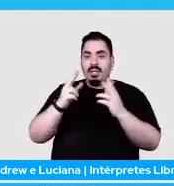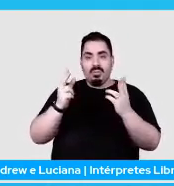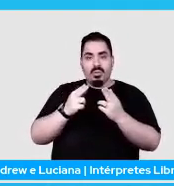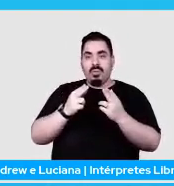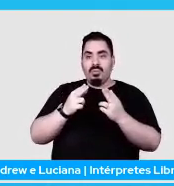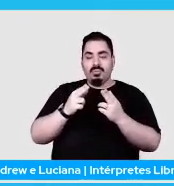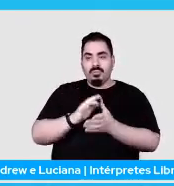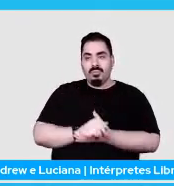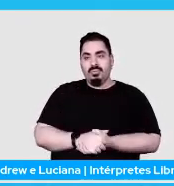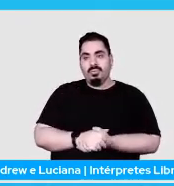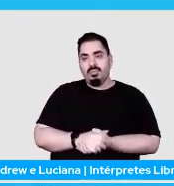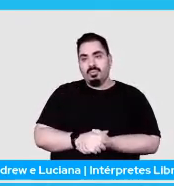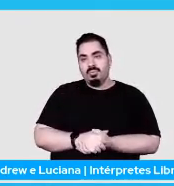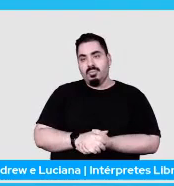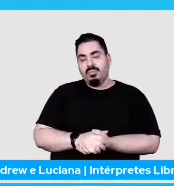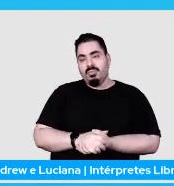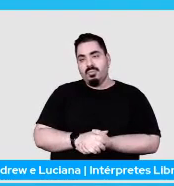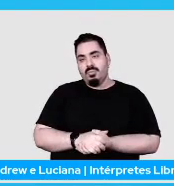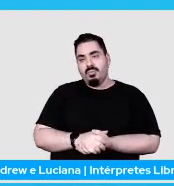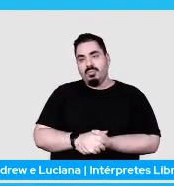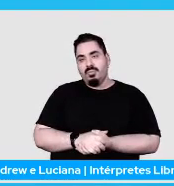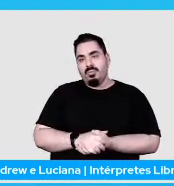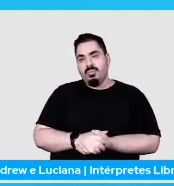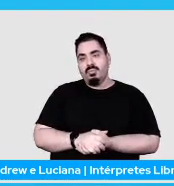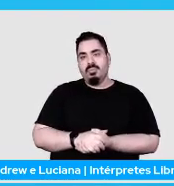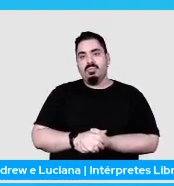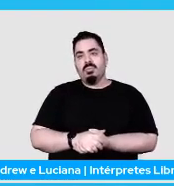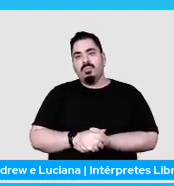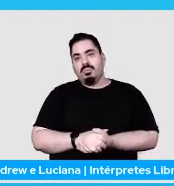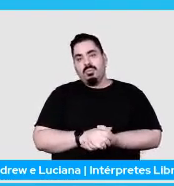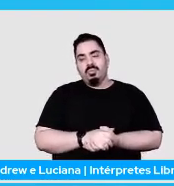conectando um signal à tua instância da tua spider.